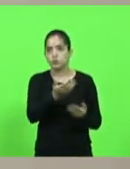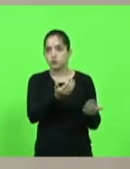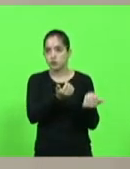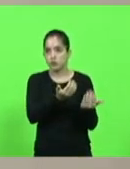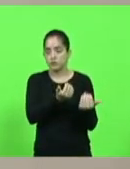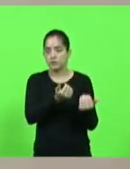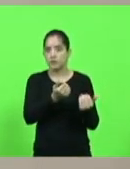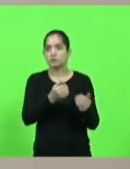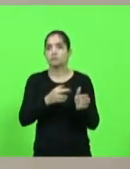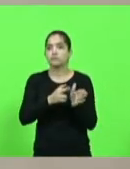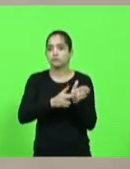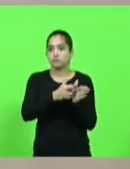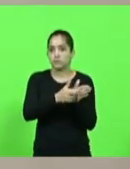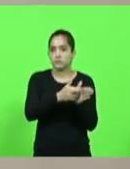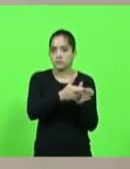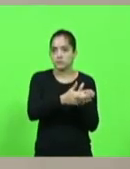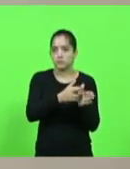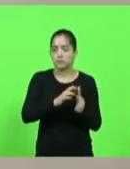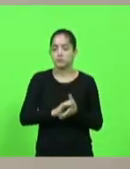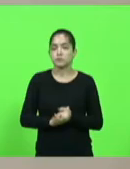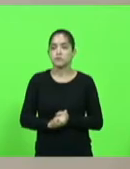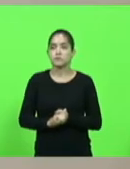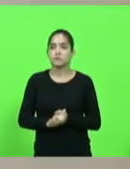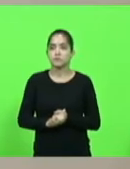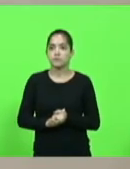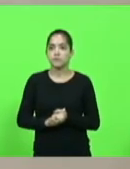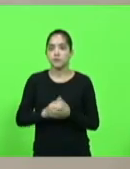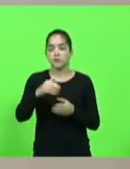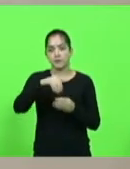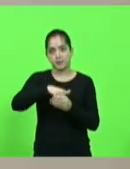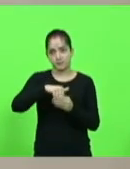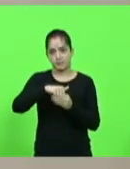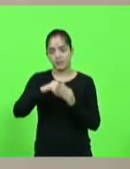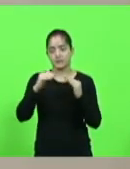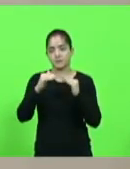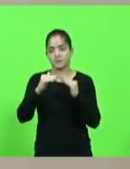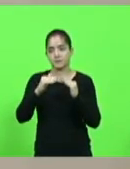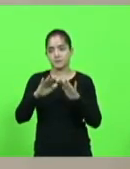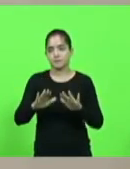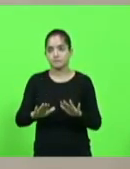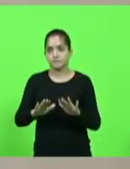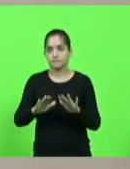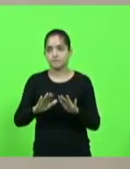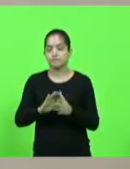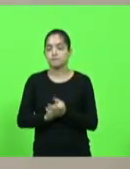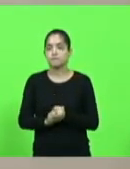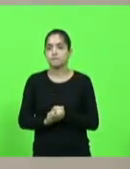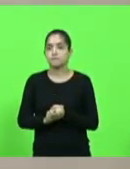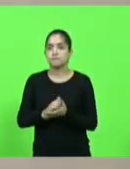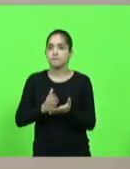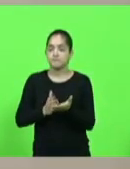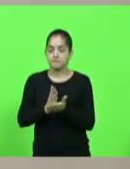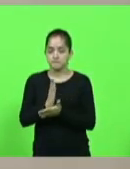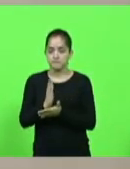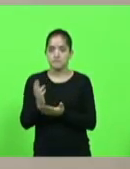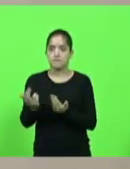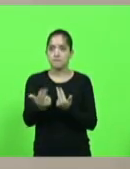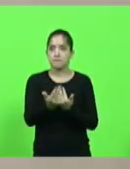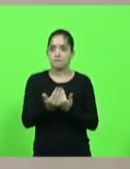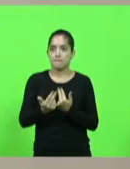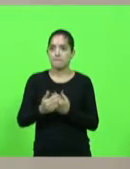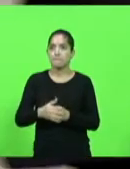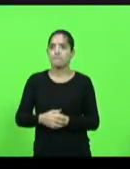Negrinho. Em discussão. Não havendo quem queira discutir em votação, deputados que aprovam, permaneçam como se encontra. Aprovado por